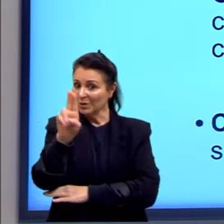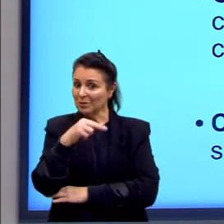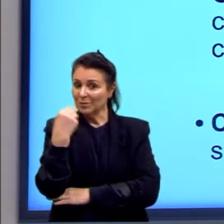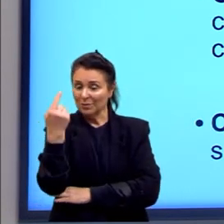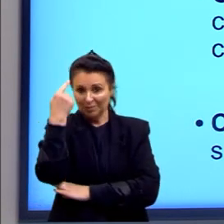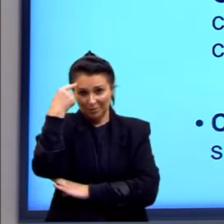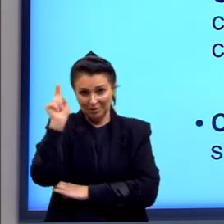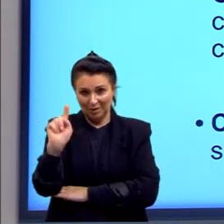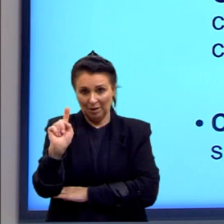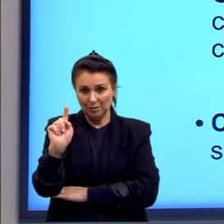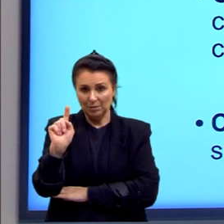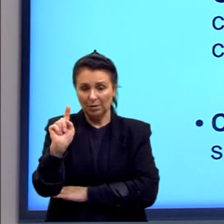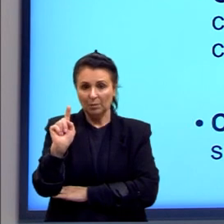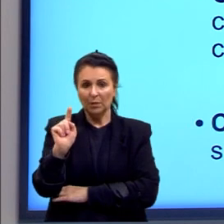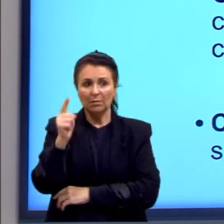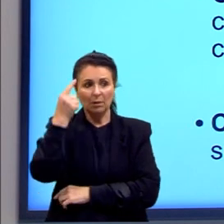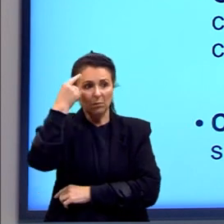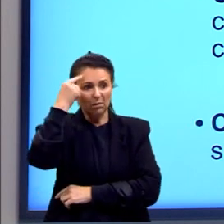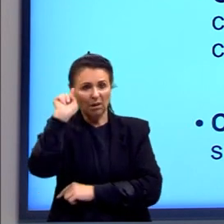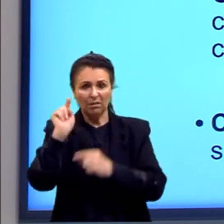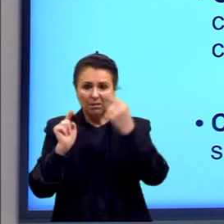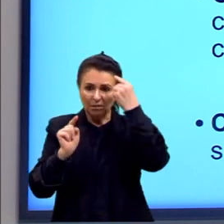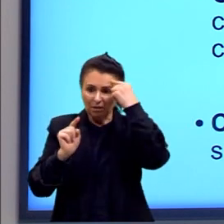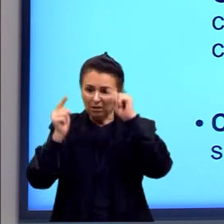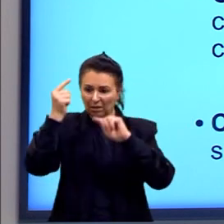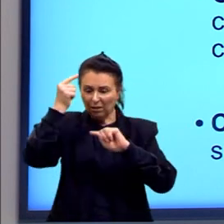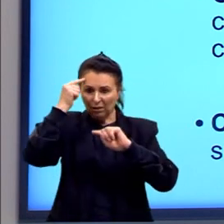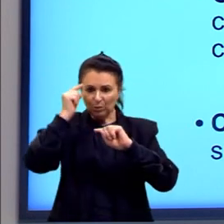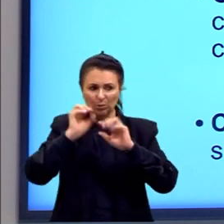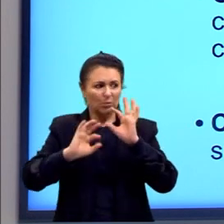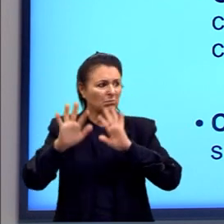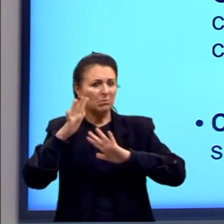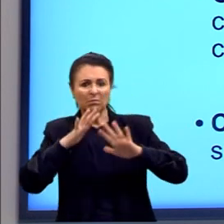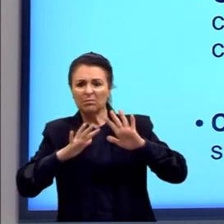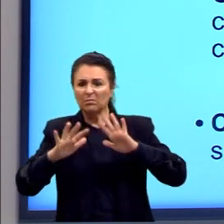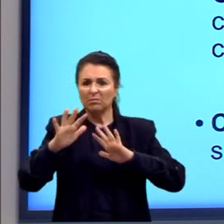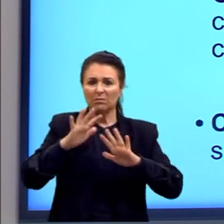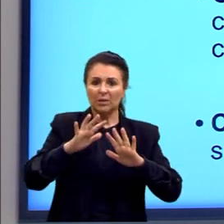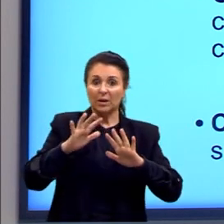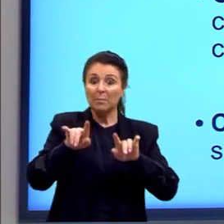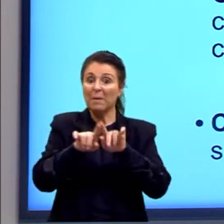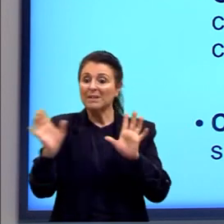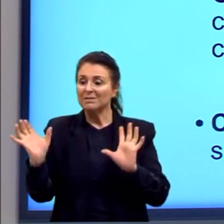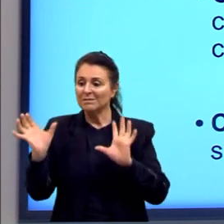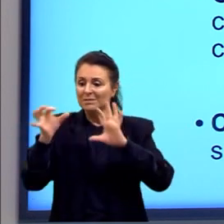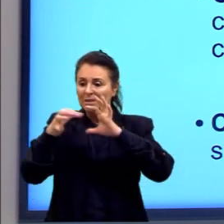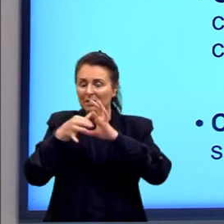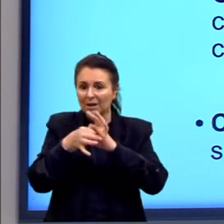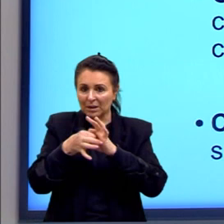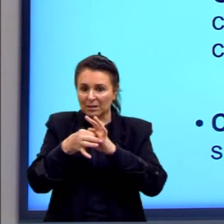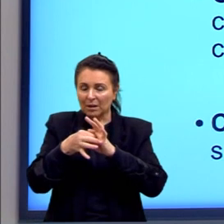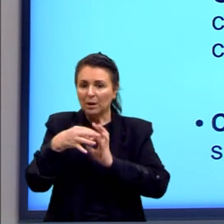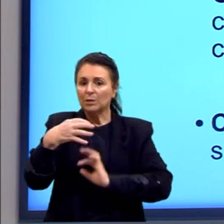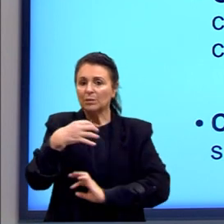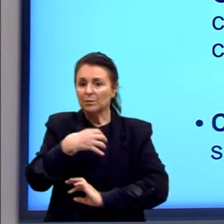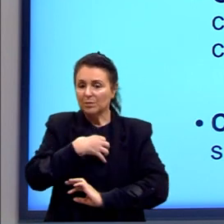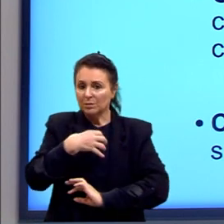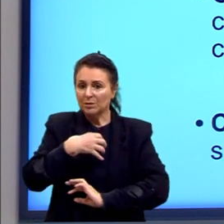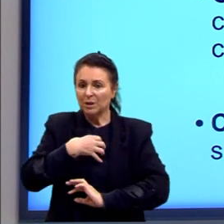que elas não fiquem soltas e elas possam estar interligadas de maneira